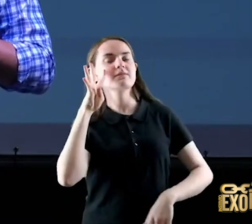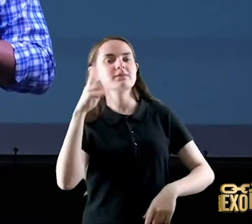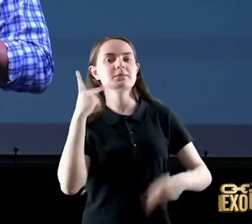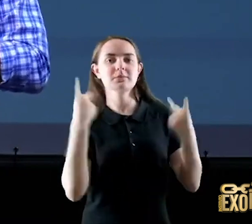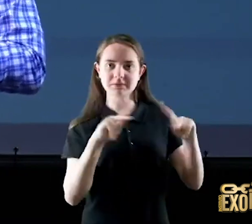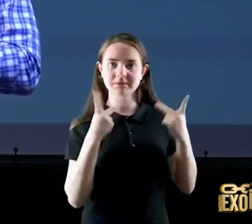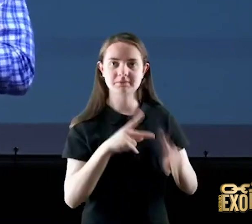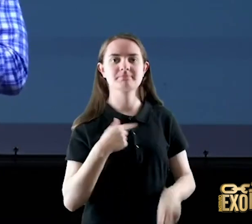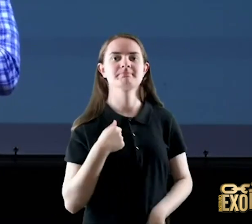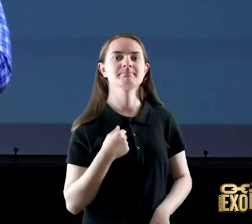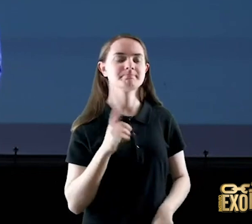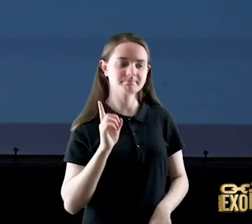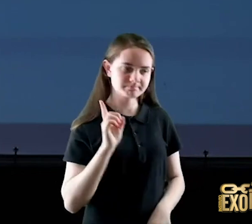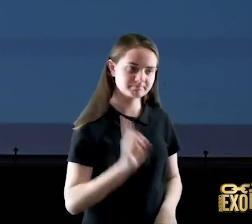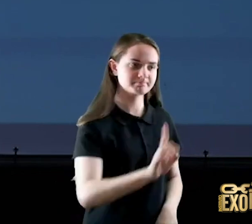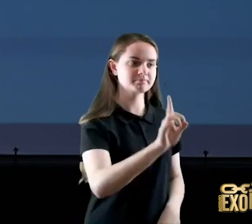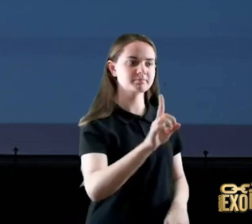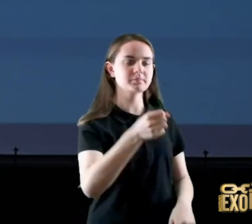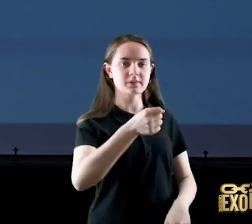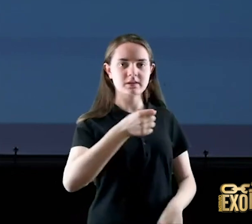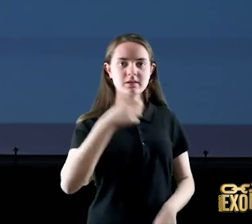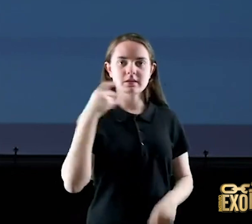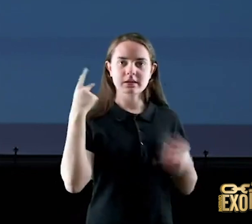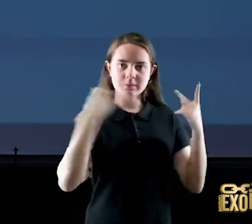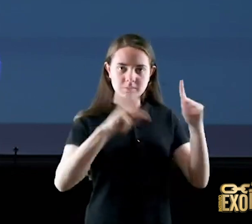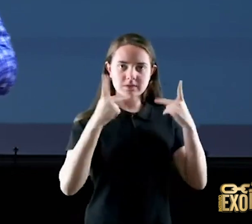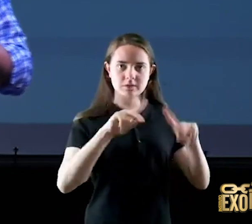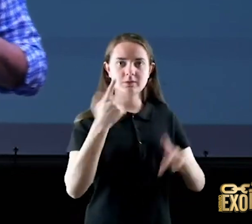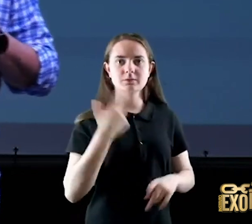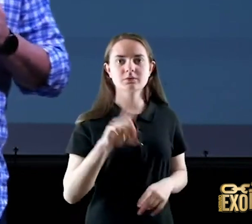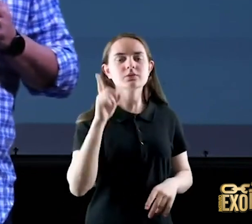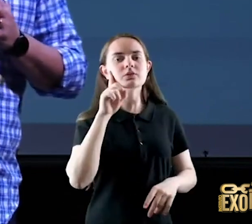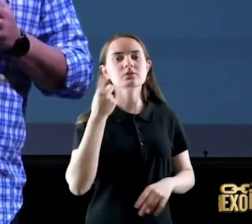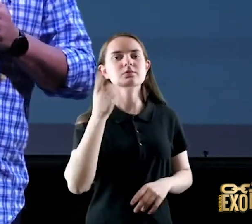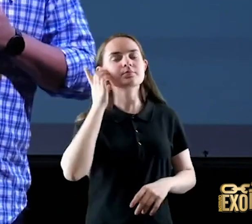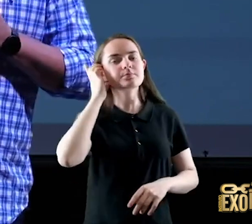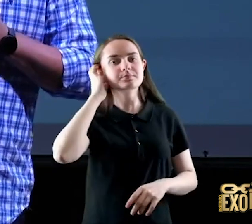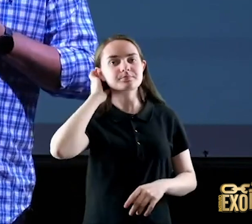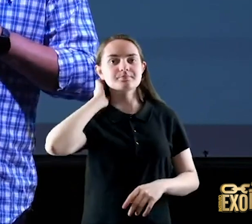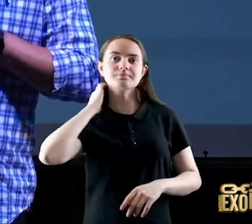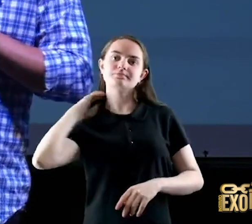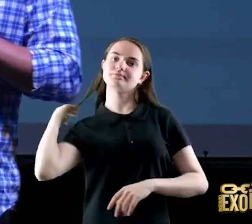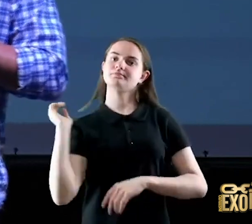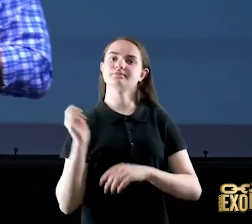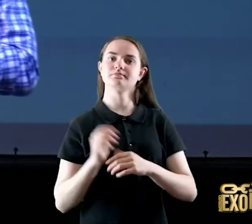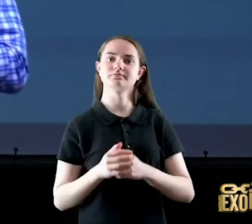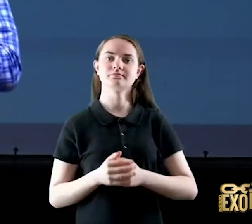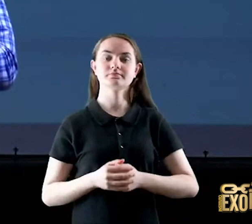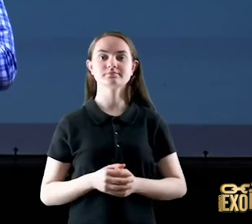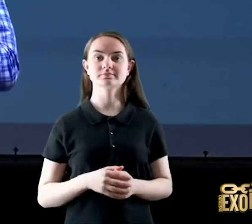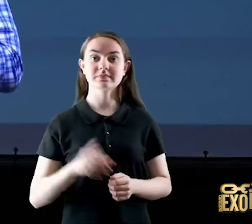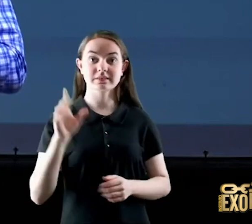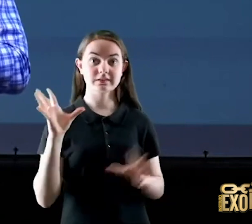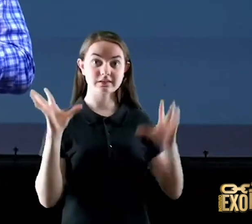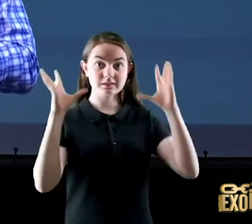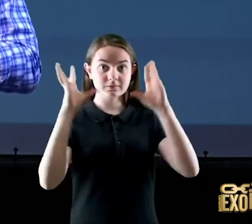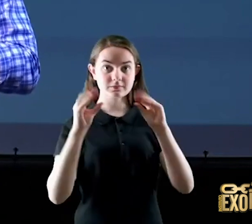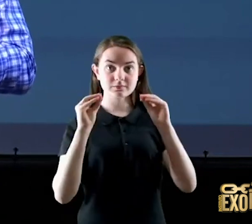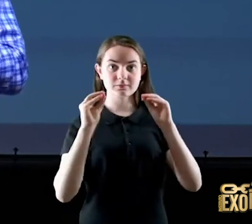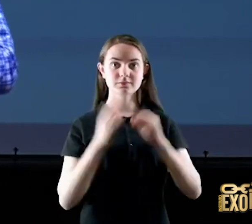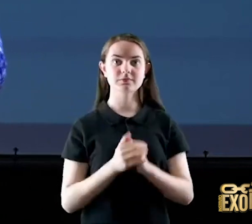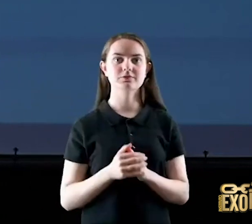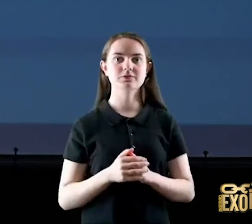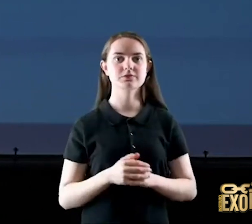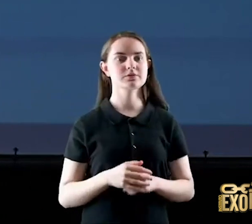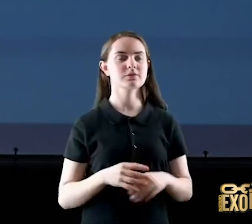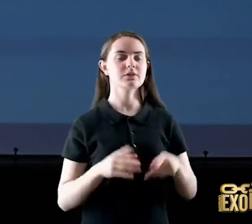falei, prego, ainda fui pregar mais um dia então eu descansei segunda e terça e fui pregar, naquela noite ele